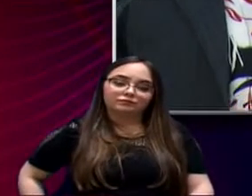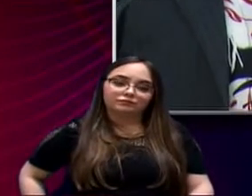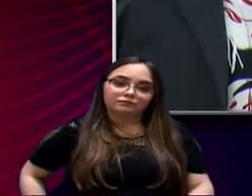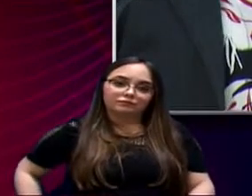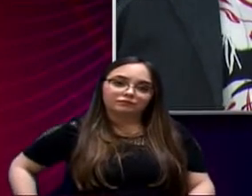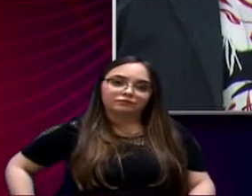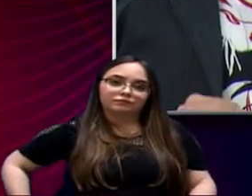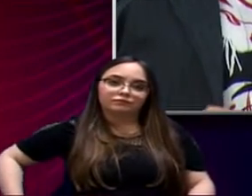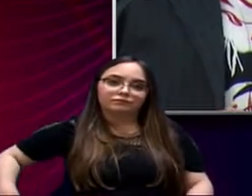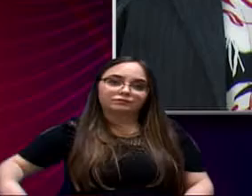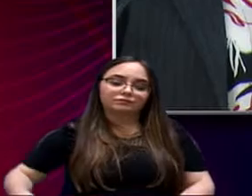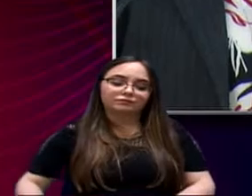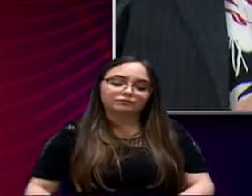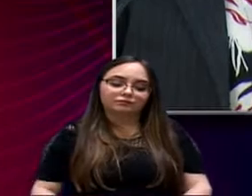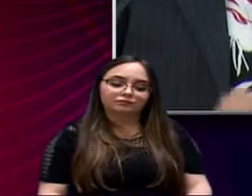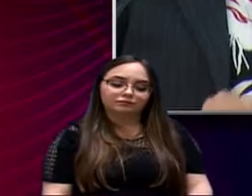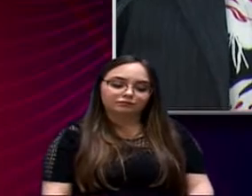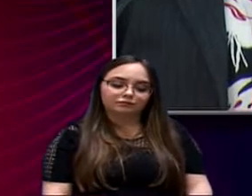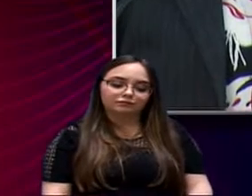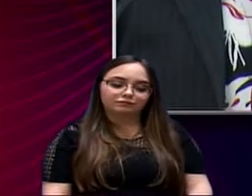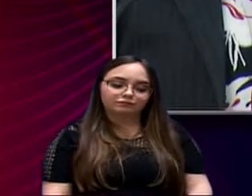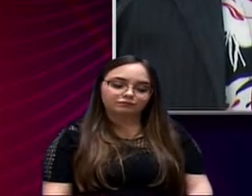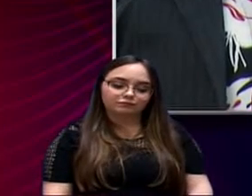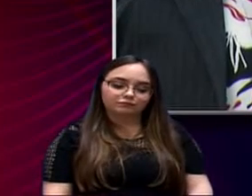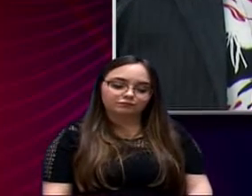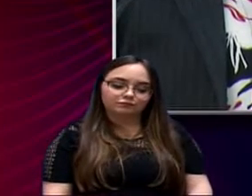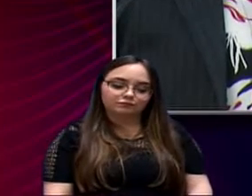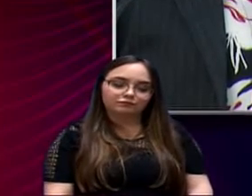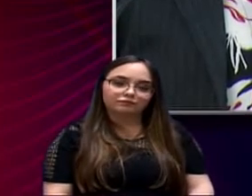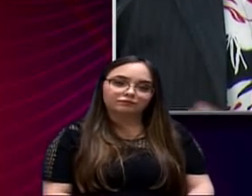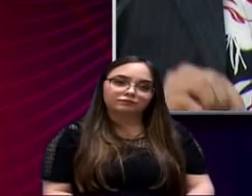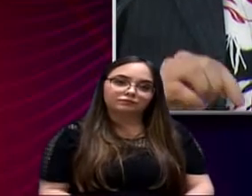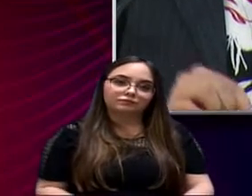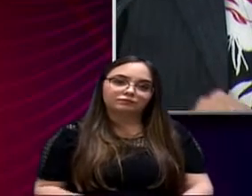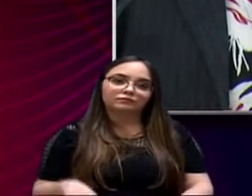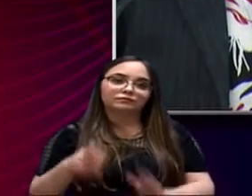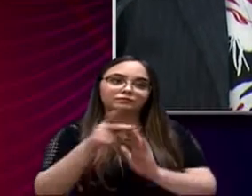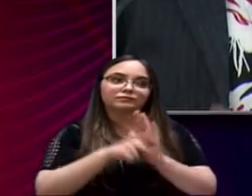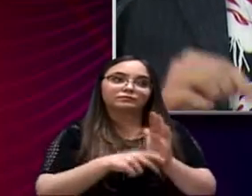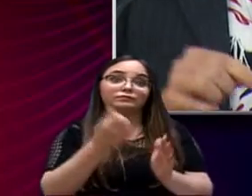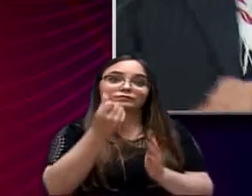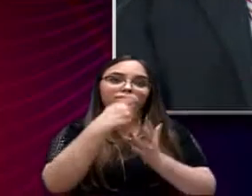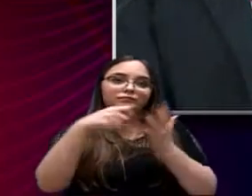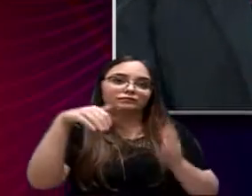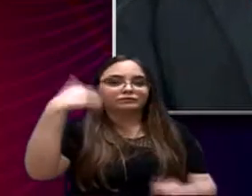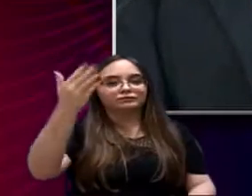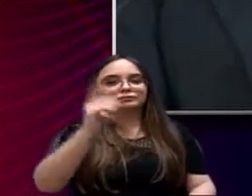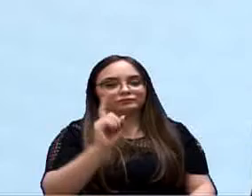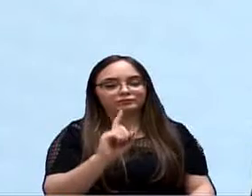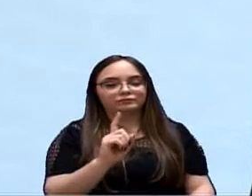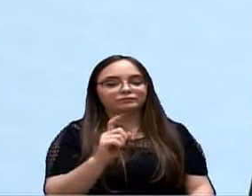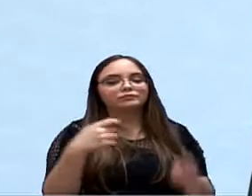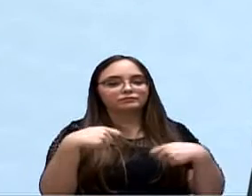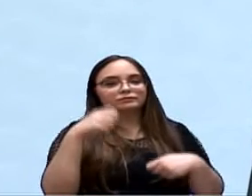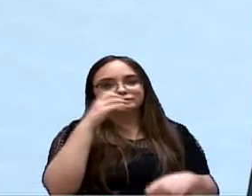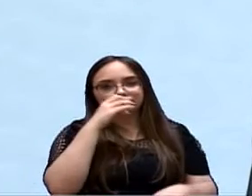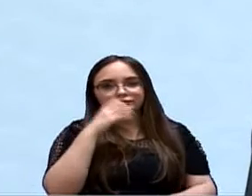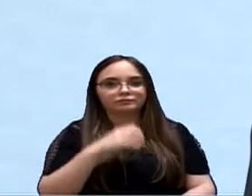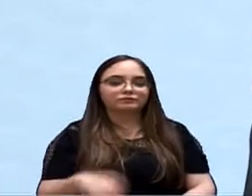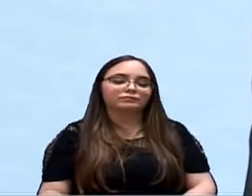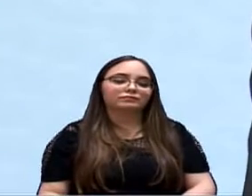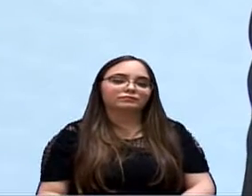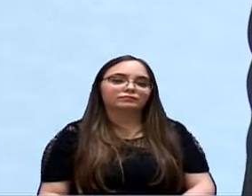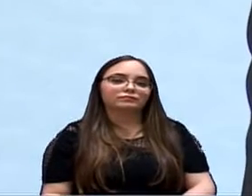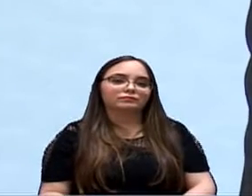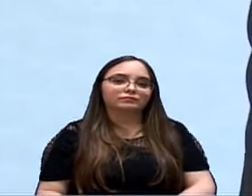questão. Está bom? Não é para vir o projeto daqui a seis meses, não. Eu quero deixar claro com relação a